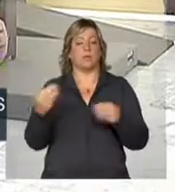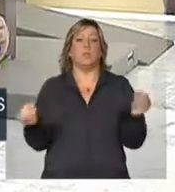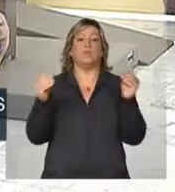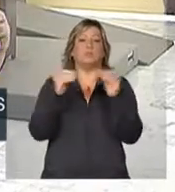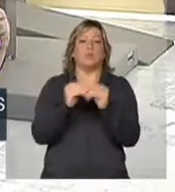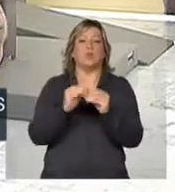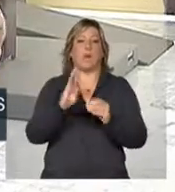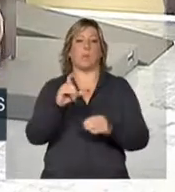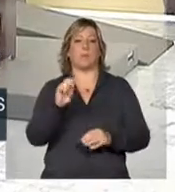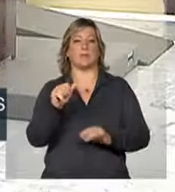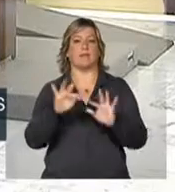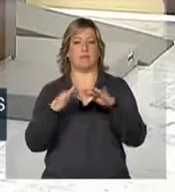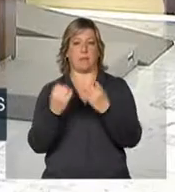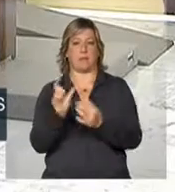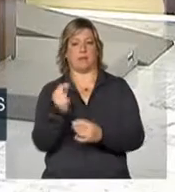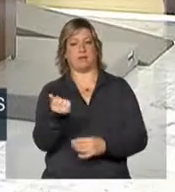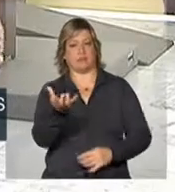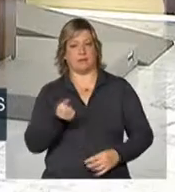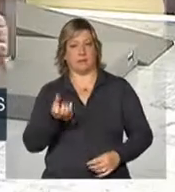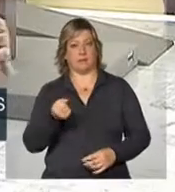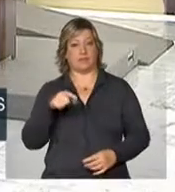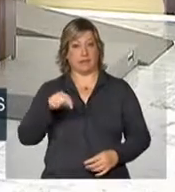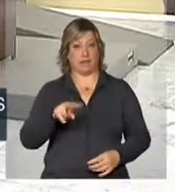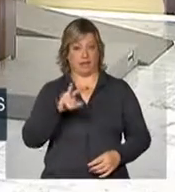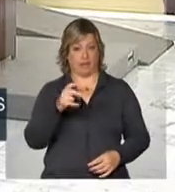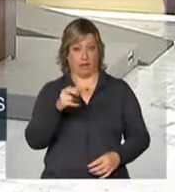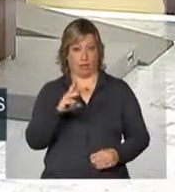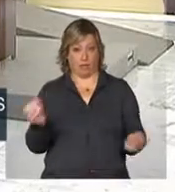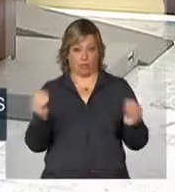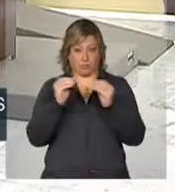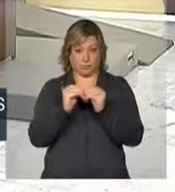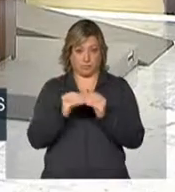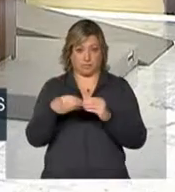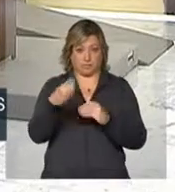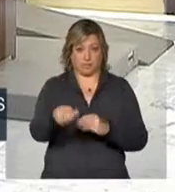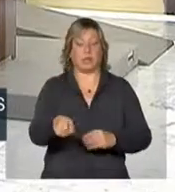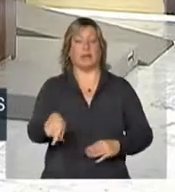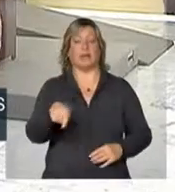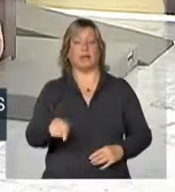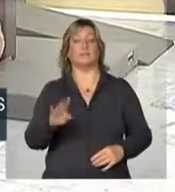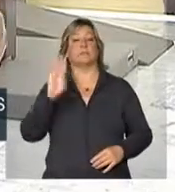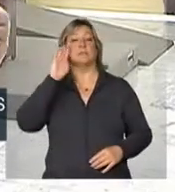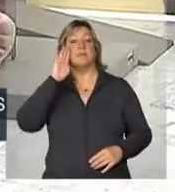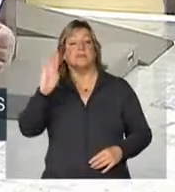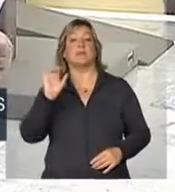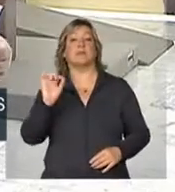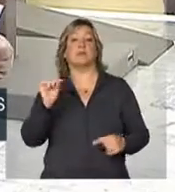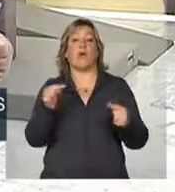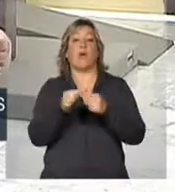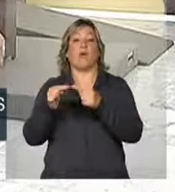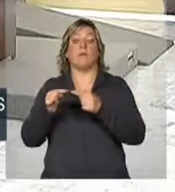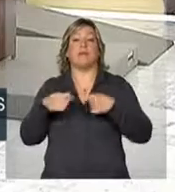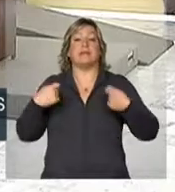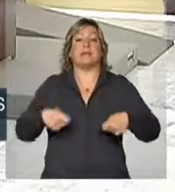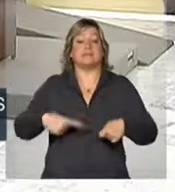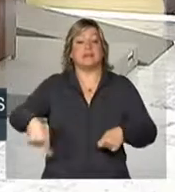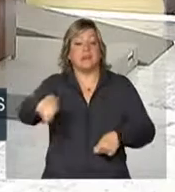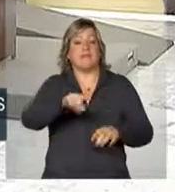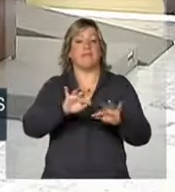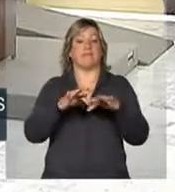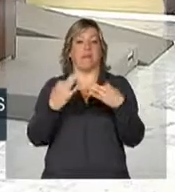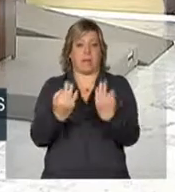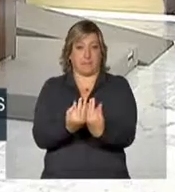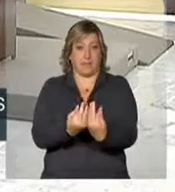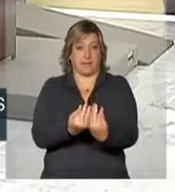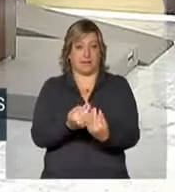Família. Ele, na verdade, tem um valor, o valor que é repassado, ele é determinado de acordo com a necessidade daquela família, de modo